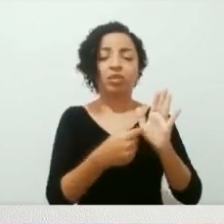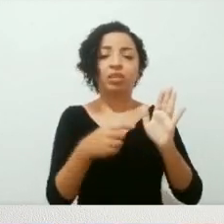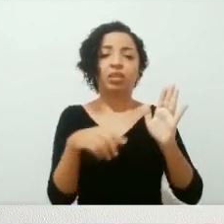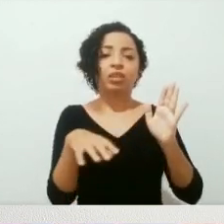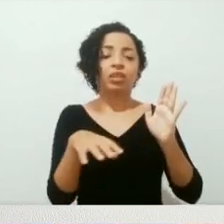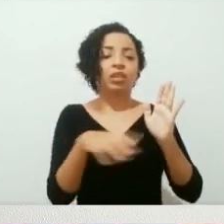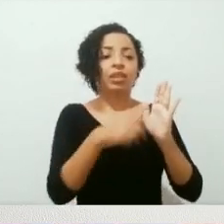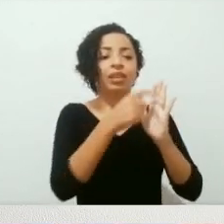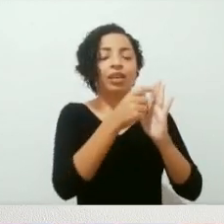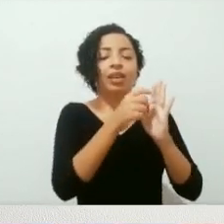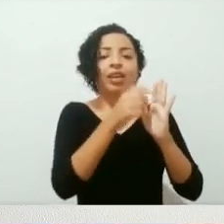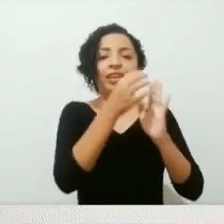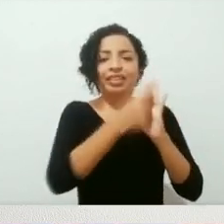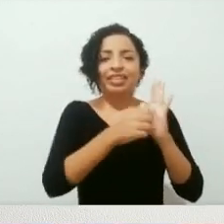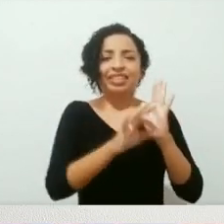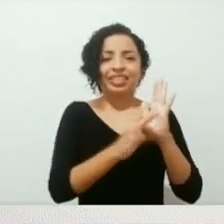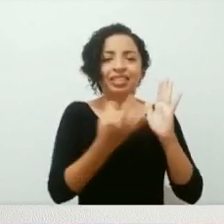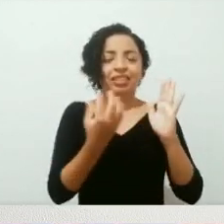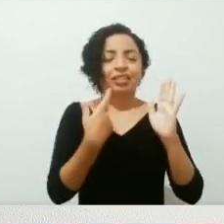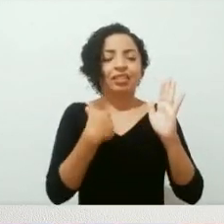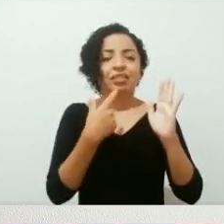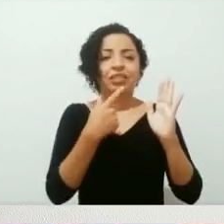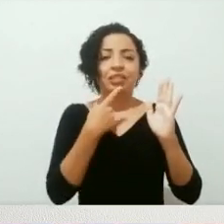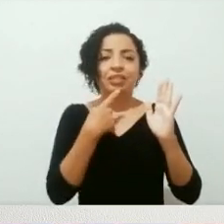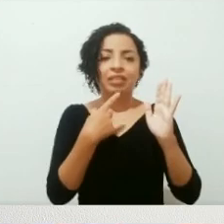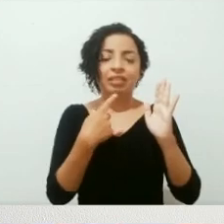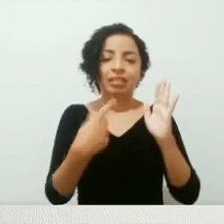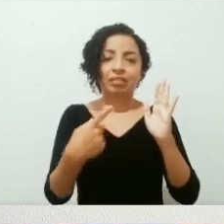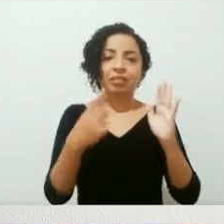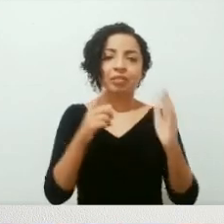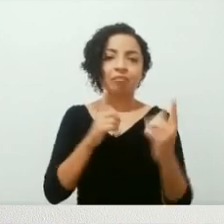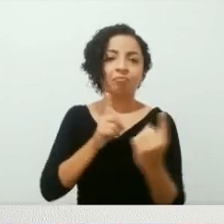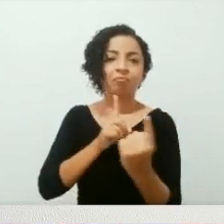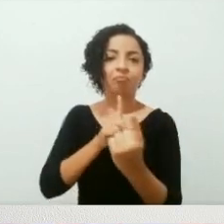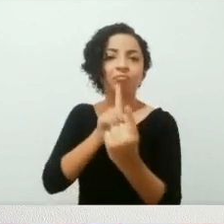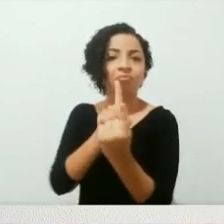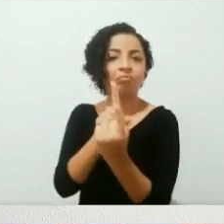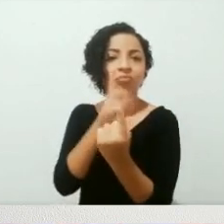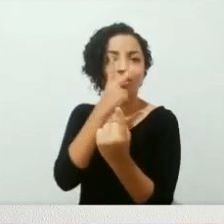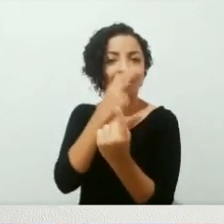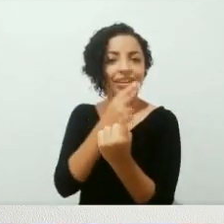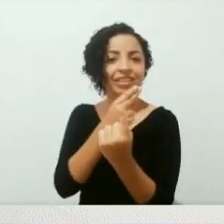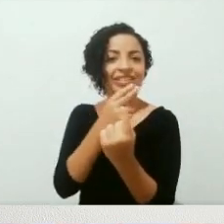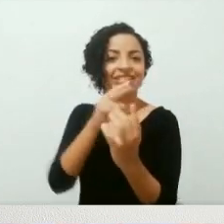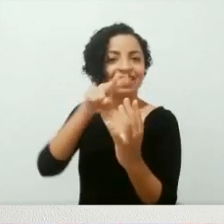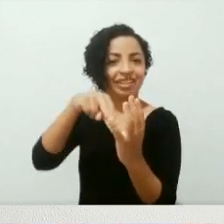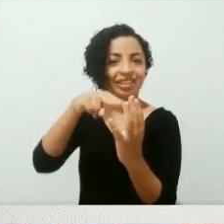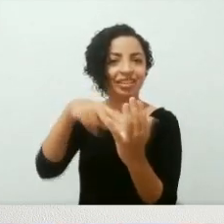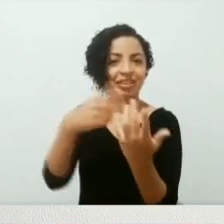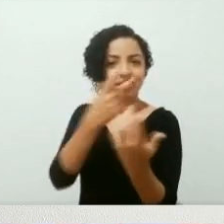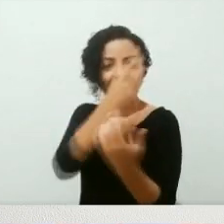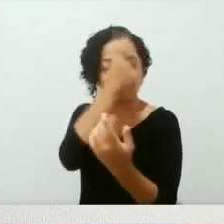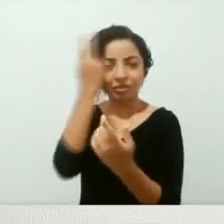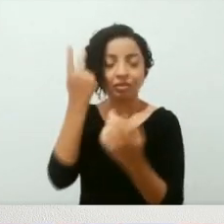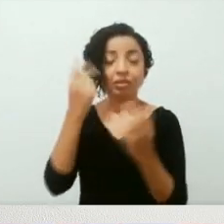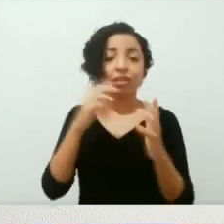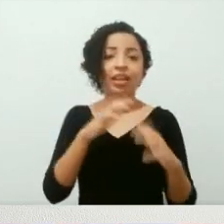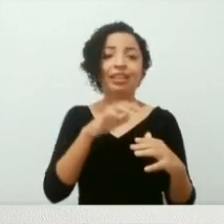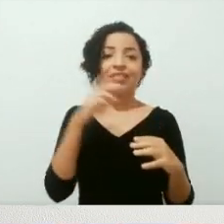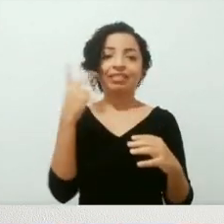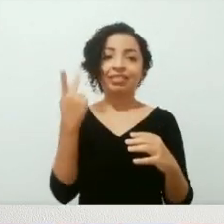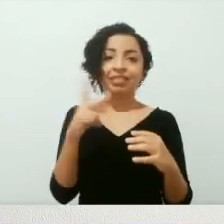encontrou, vamos dizer assim, uma forma de se aproximar do seu público, do seu leitor, justamente contando as